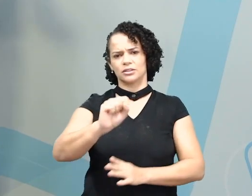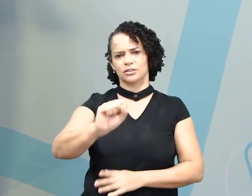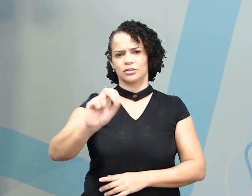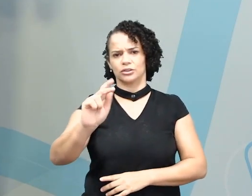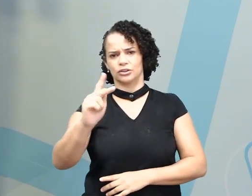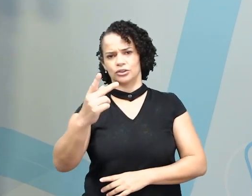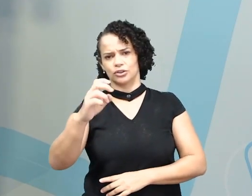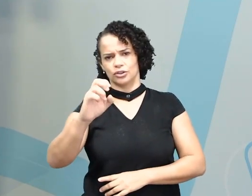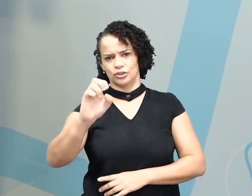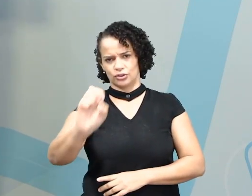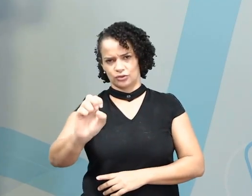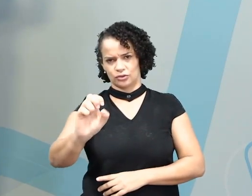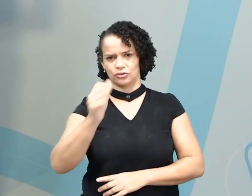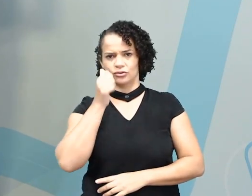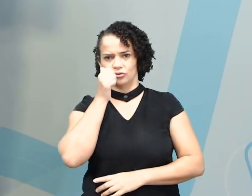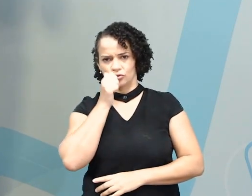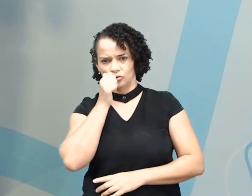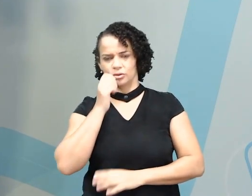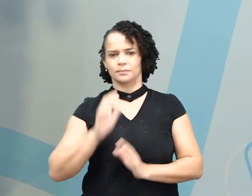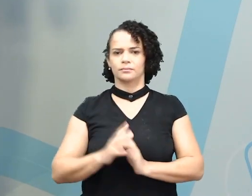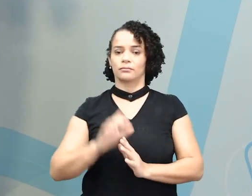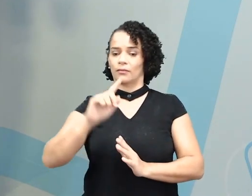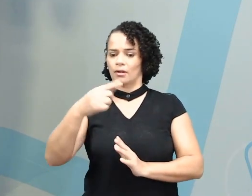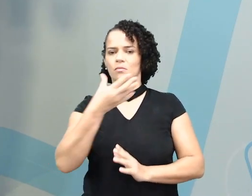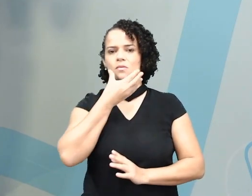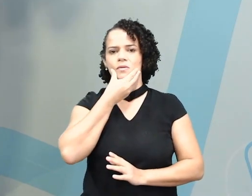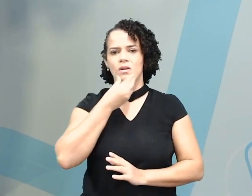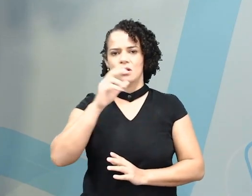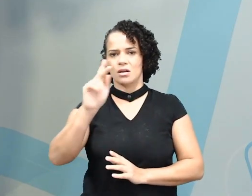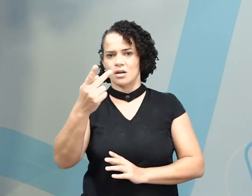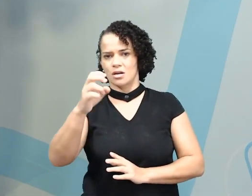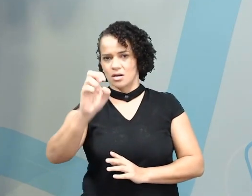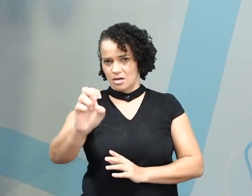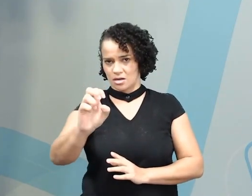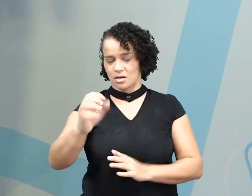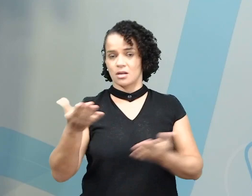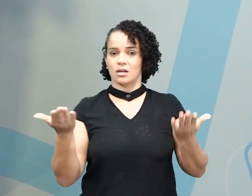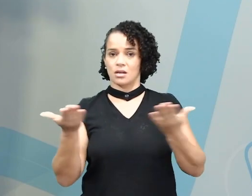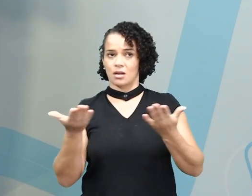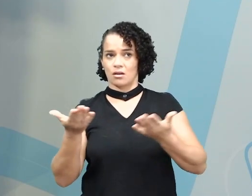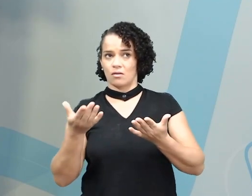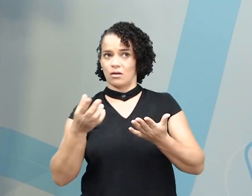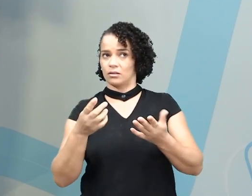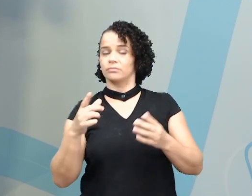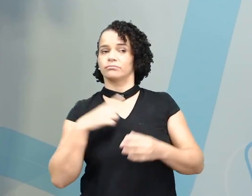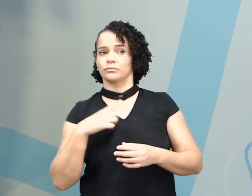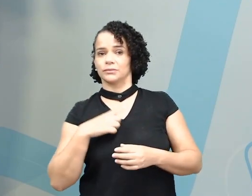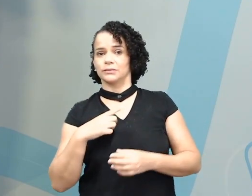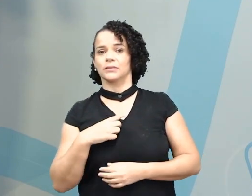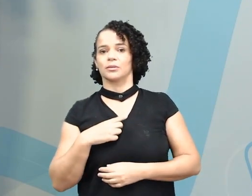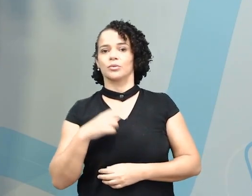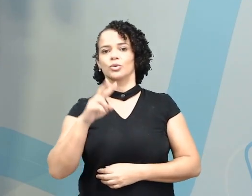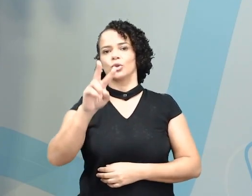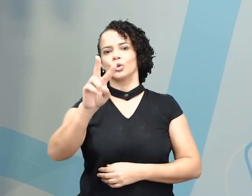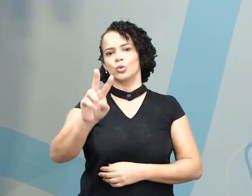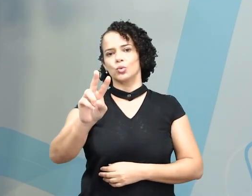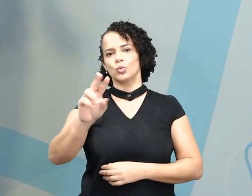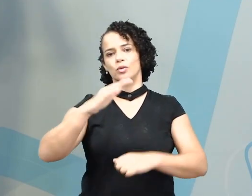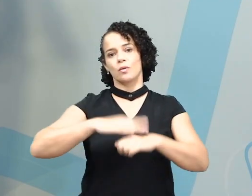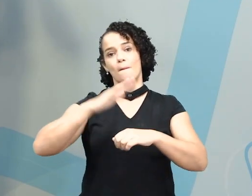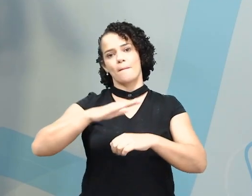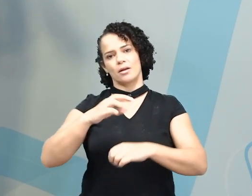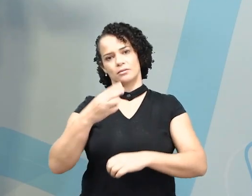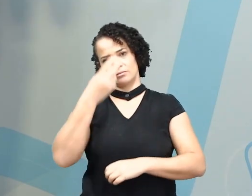they? Correto! Por quê? Porque eu não tenho ela ou ele. Eu tenho duas ou